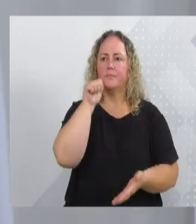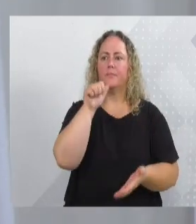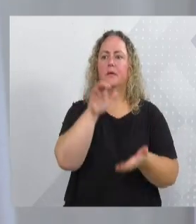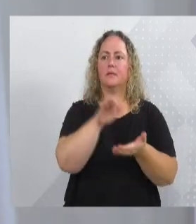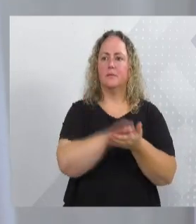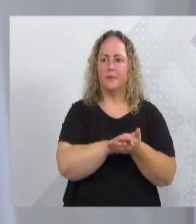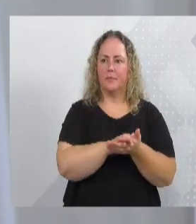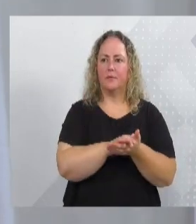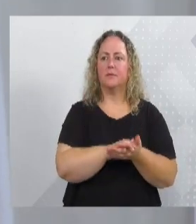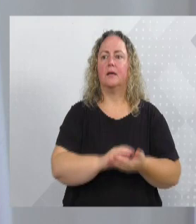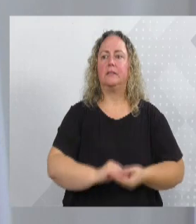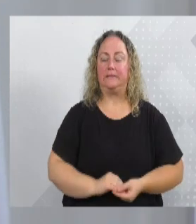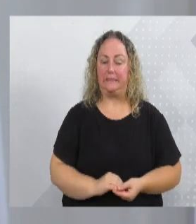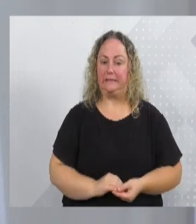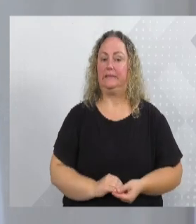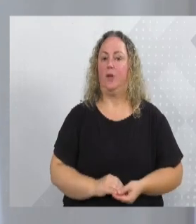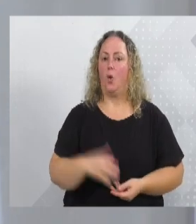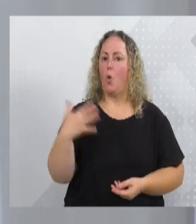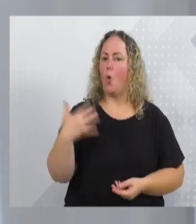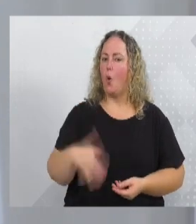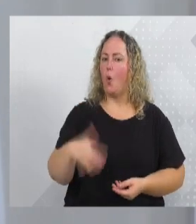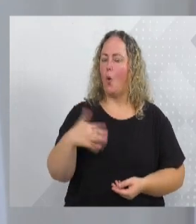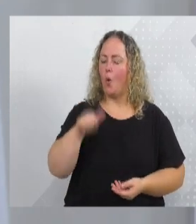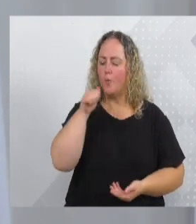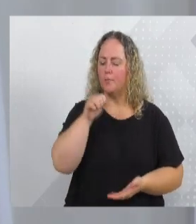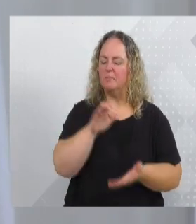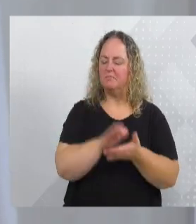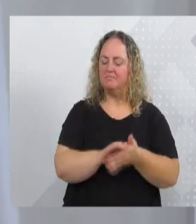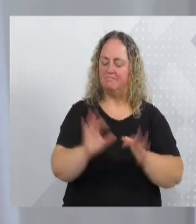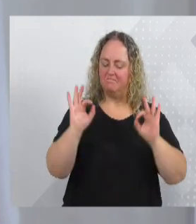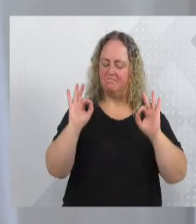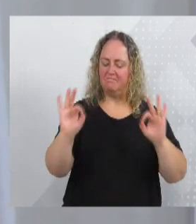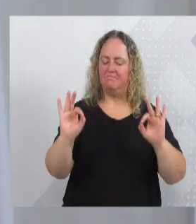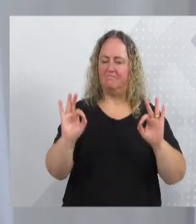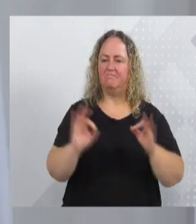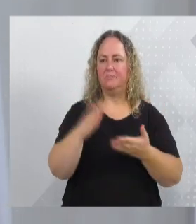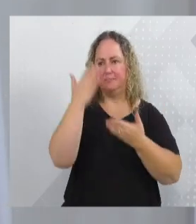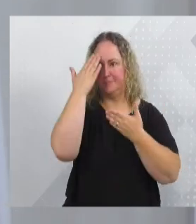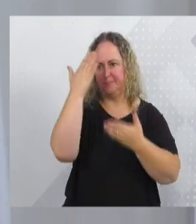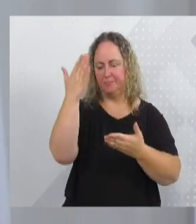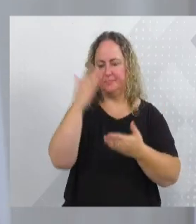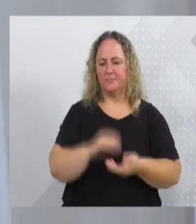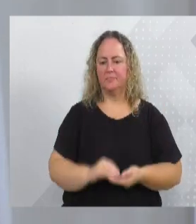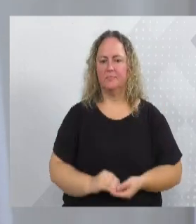é baita. Que é baita. Muito obrigado.